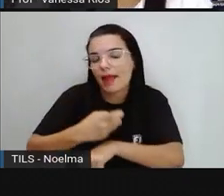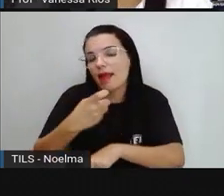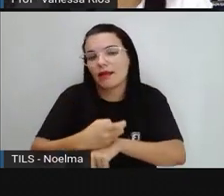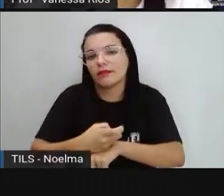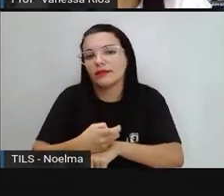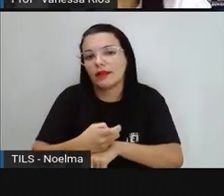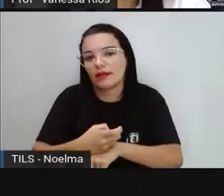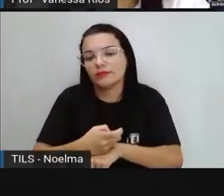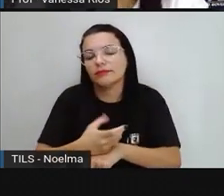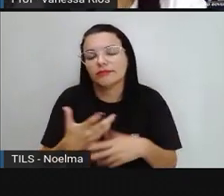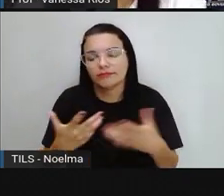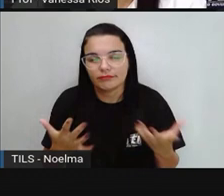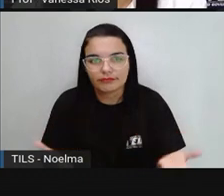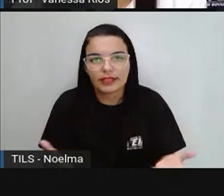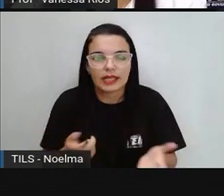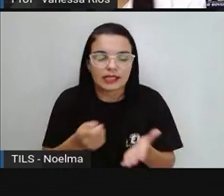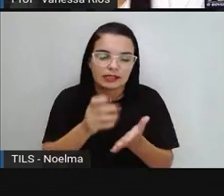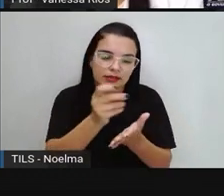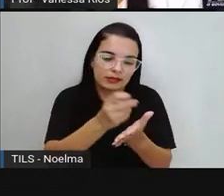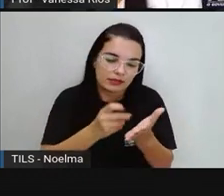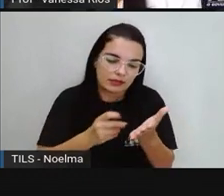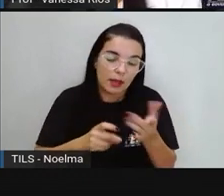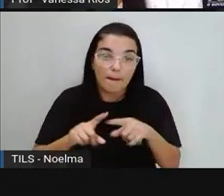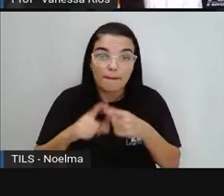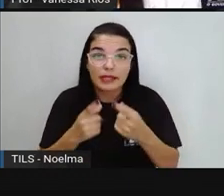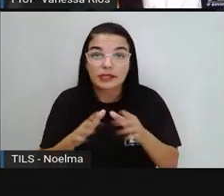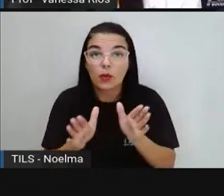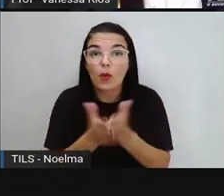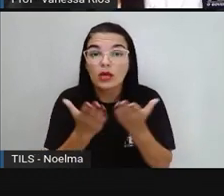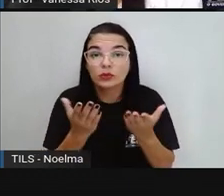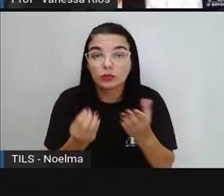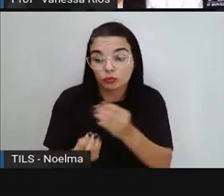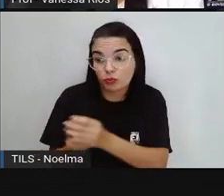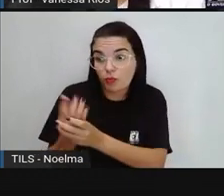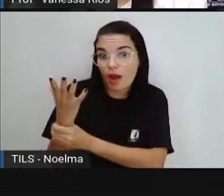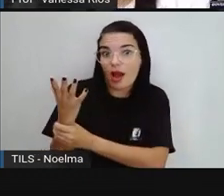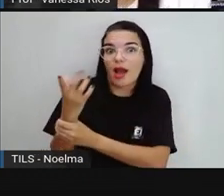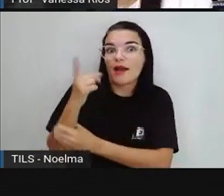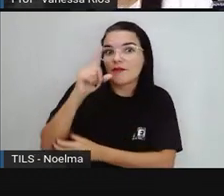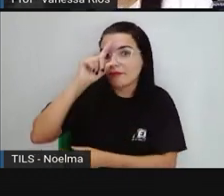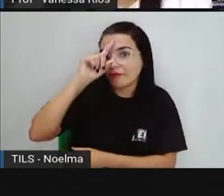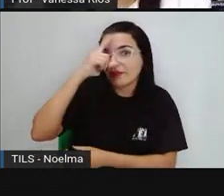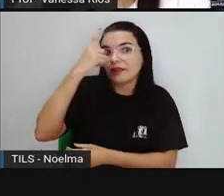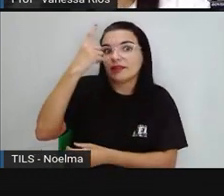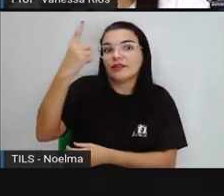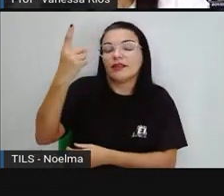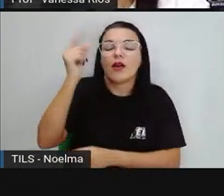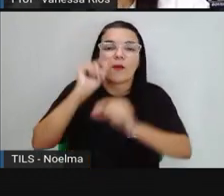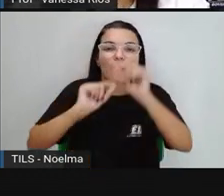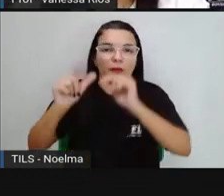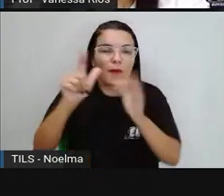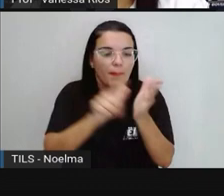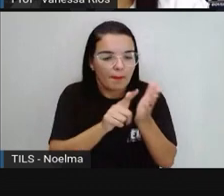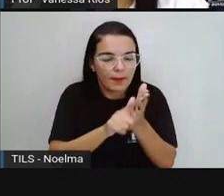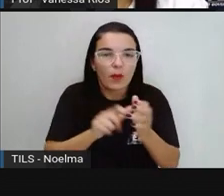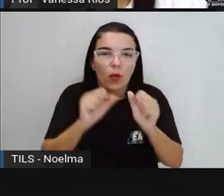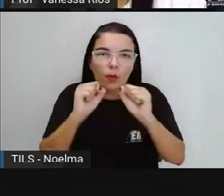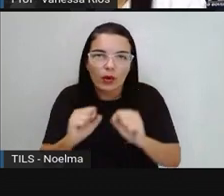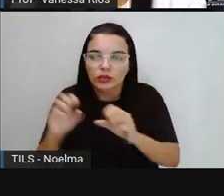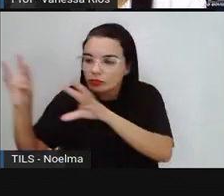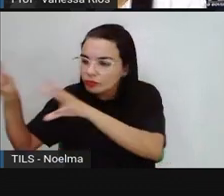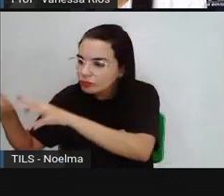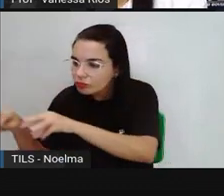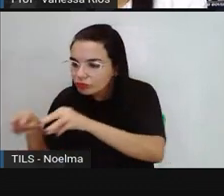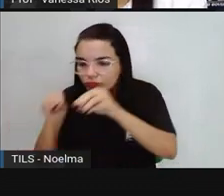Desenhados em rochas. Só com a invenção do papel é que as representações aí através dos mapas